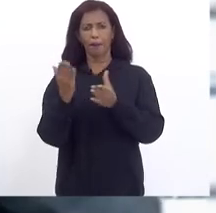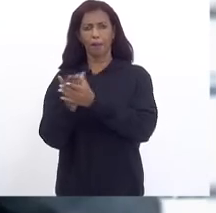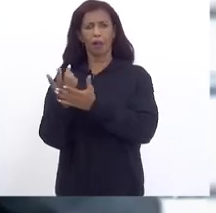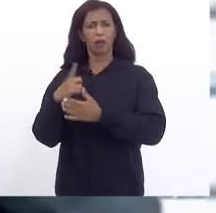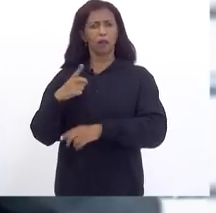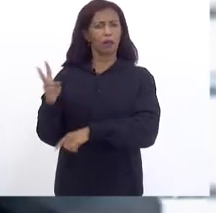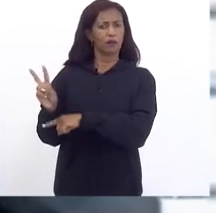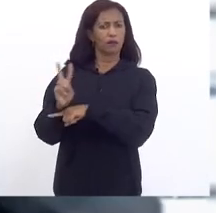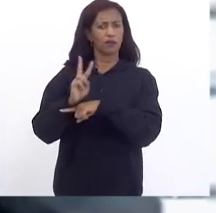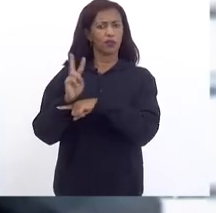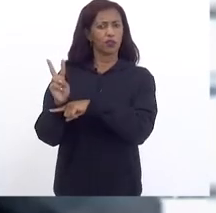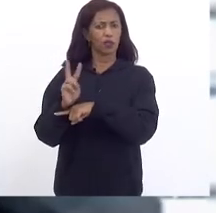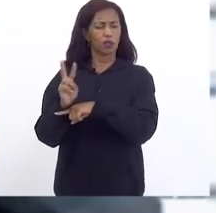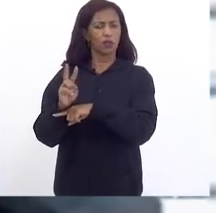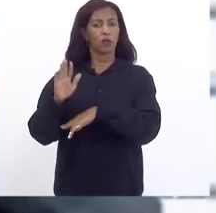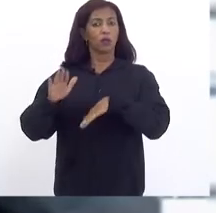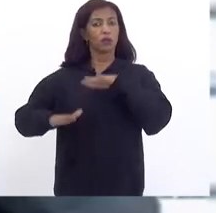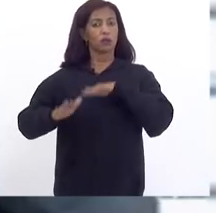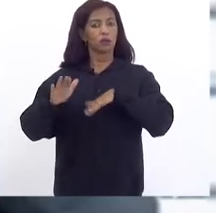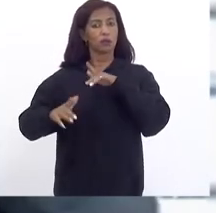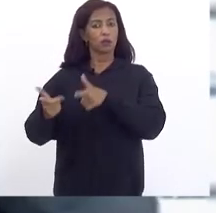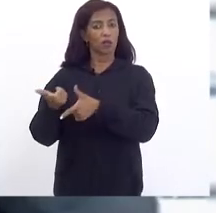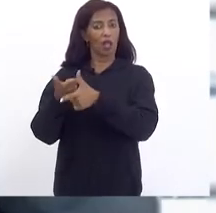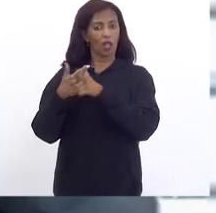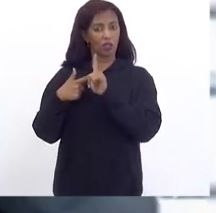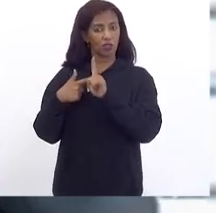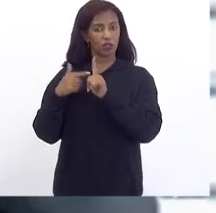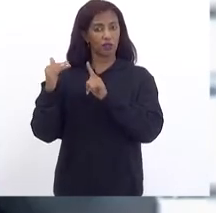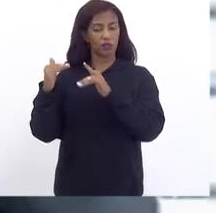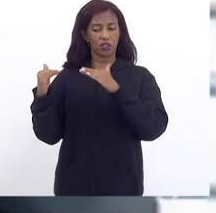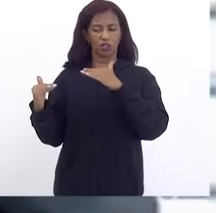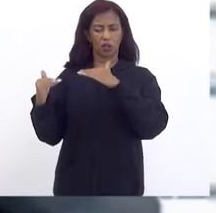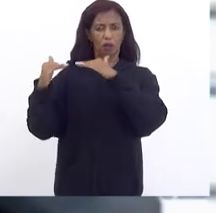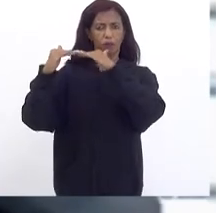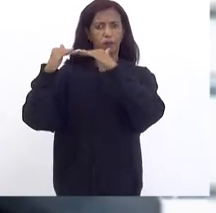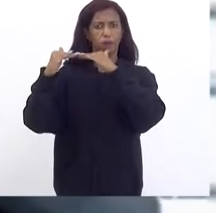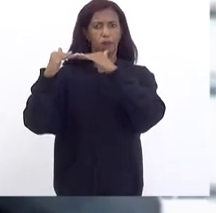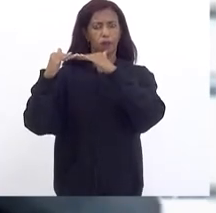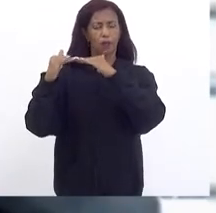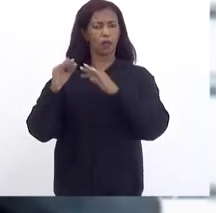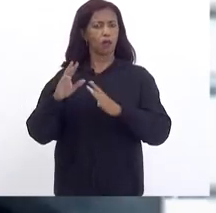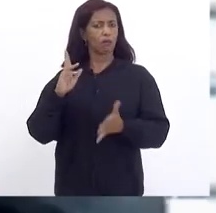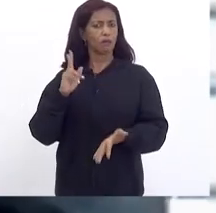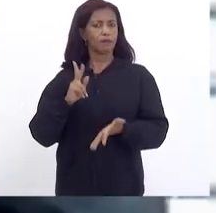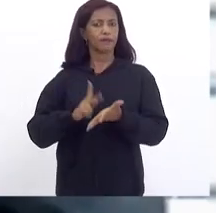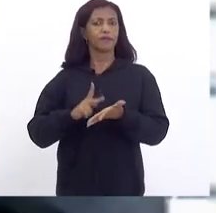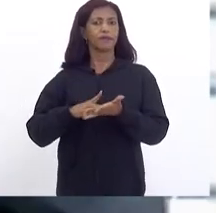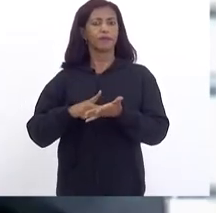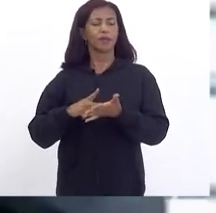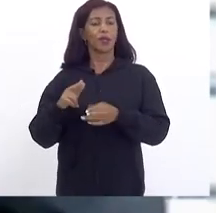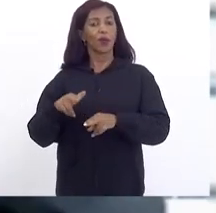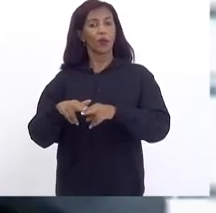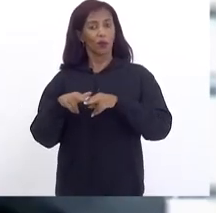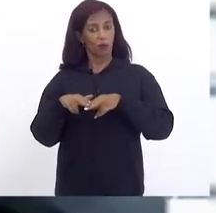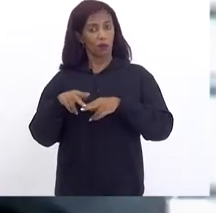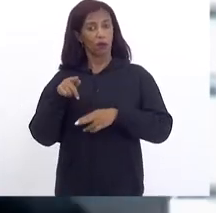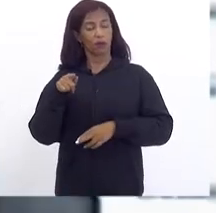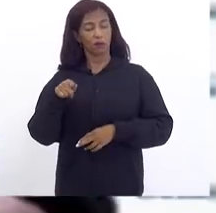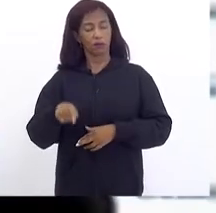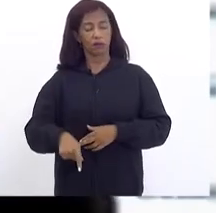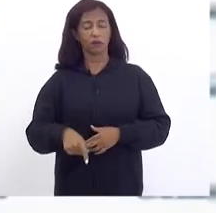fiscalização Tanto é assim Que a dívida ativa Dele chega A esse montante Exatamente Por conta Das